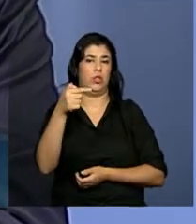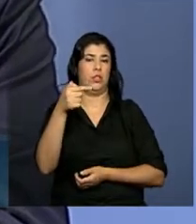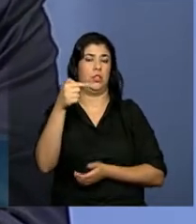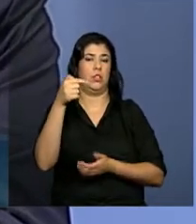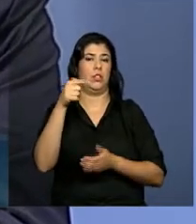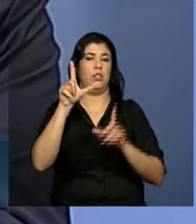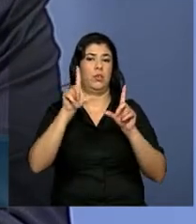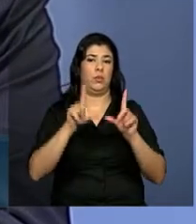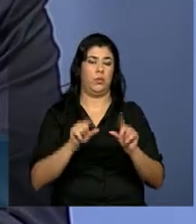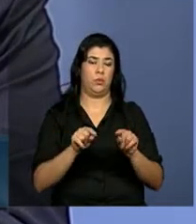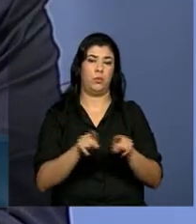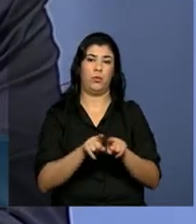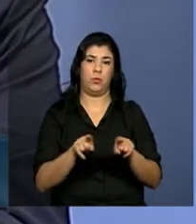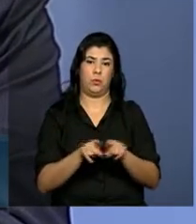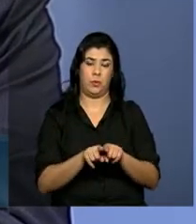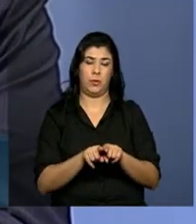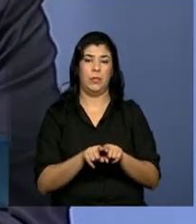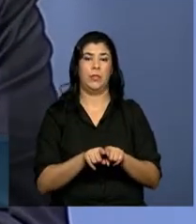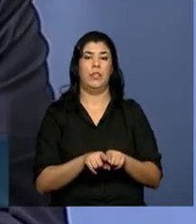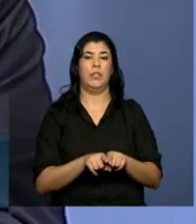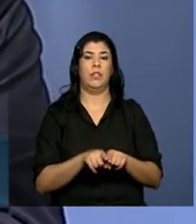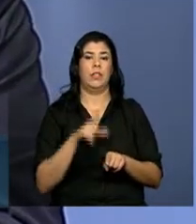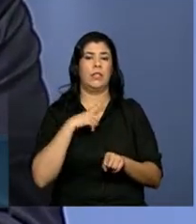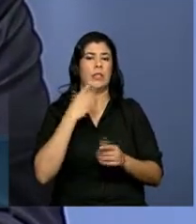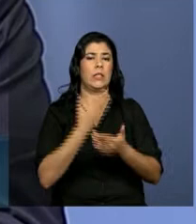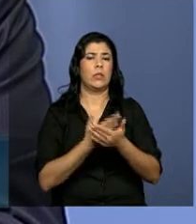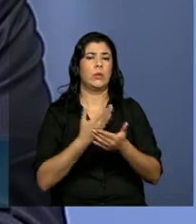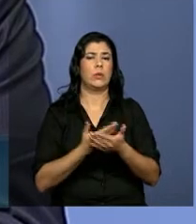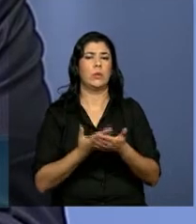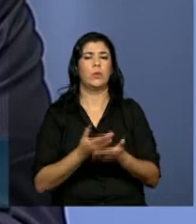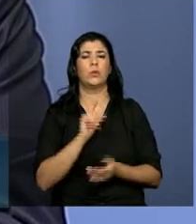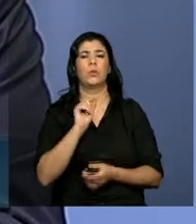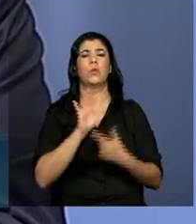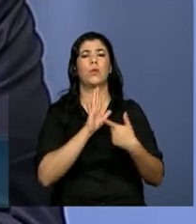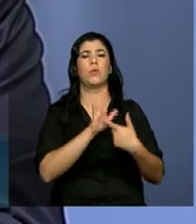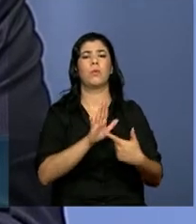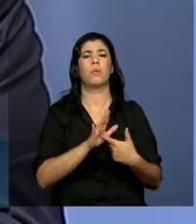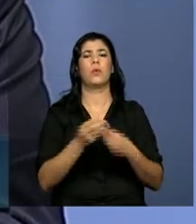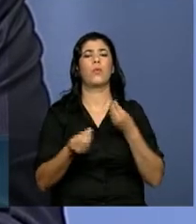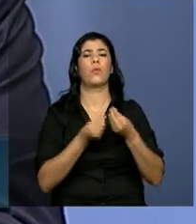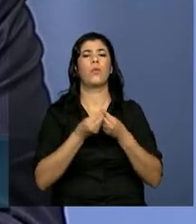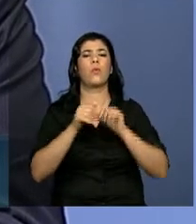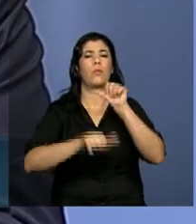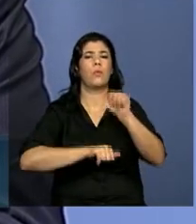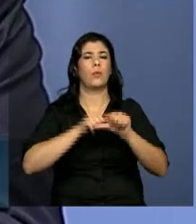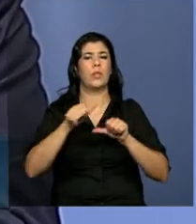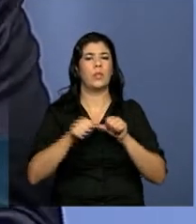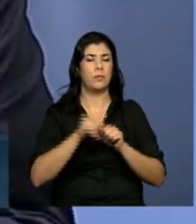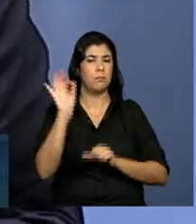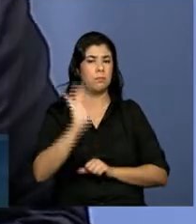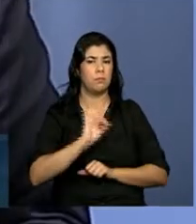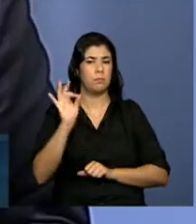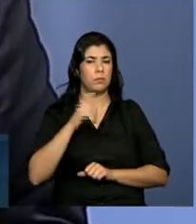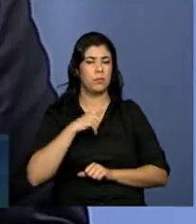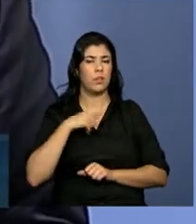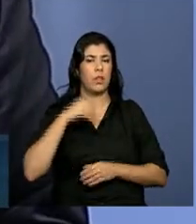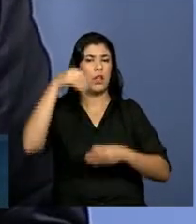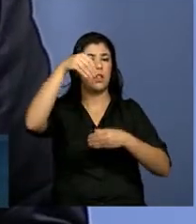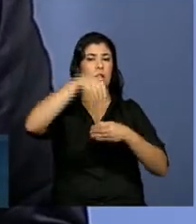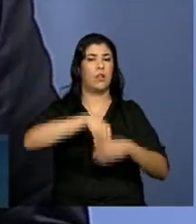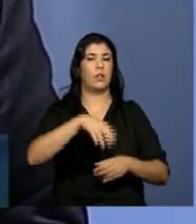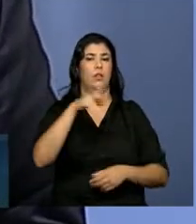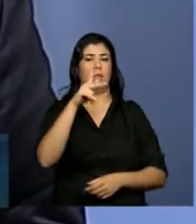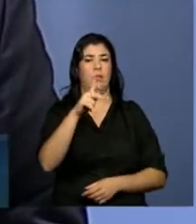Há estudos, inclusive, que apontam o impacto econômico disso, medido sobre o PIB e sobre a